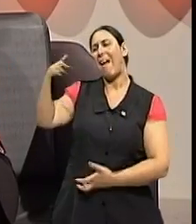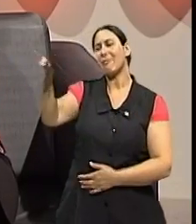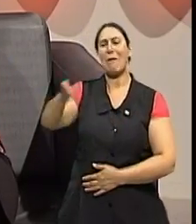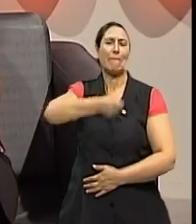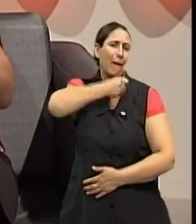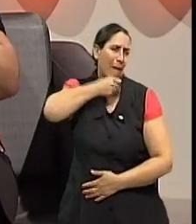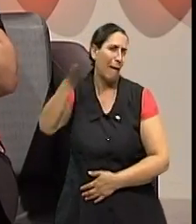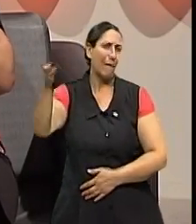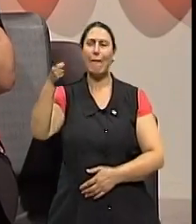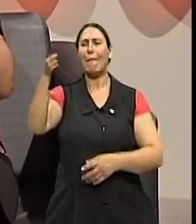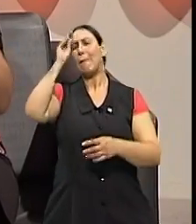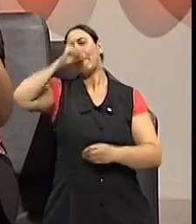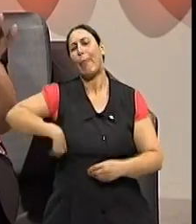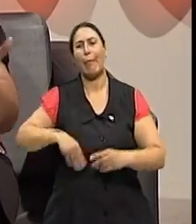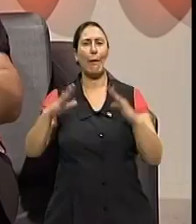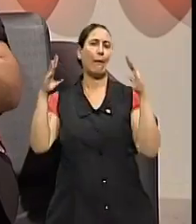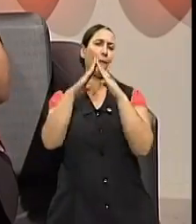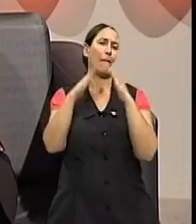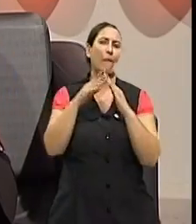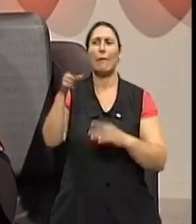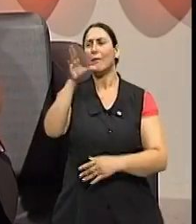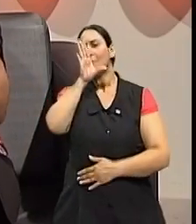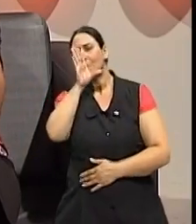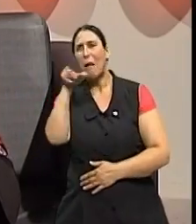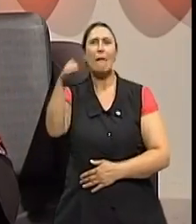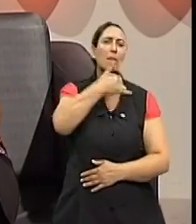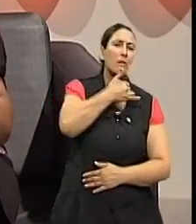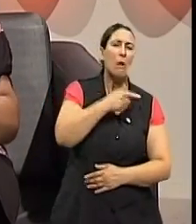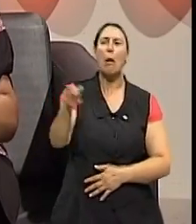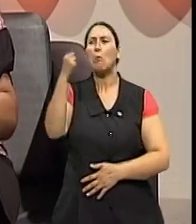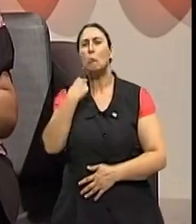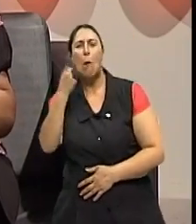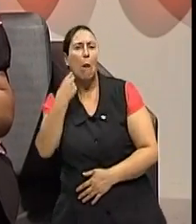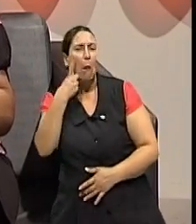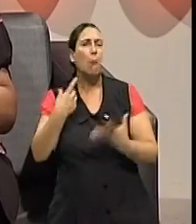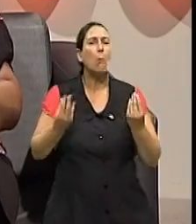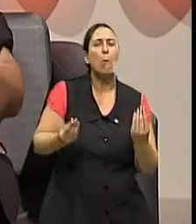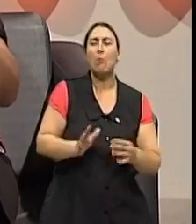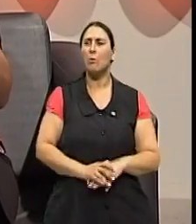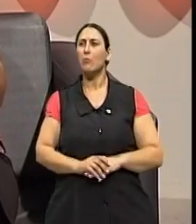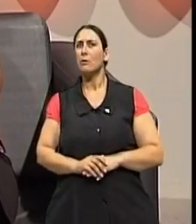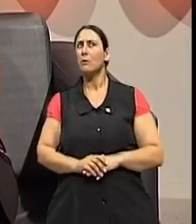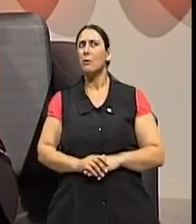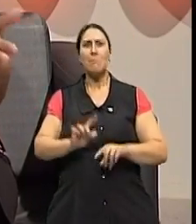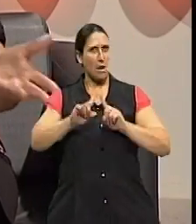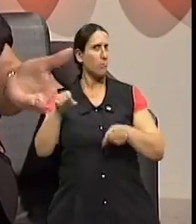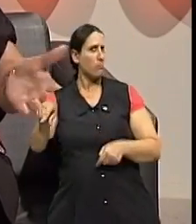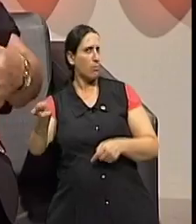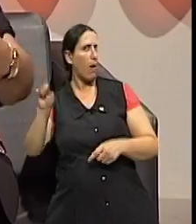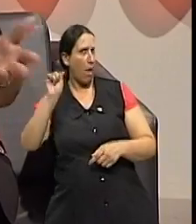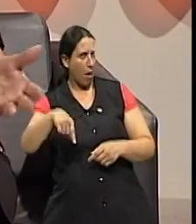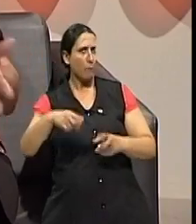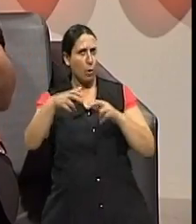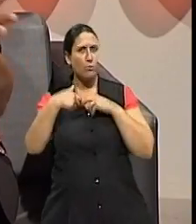não quer mais sair, ela está mais quieta, ela está mais triste, ela chora mais frequentemente, mas isso aí é a